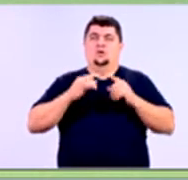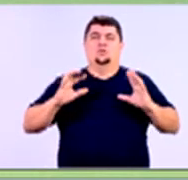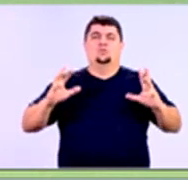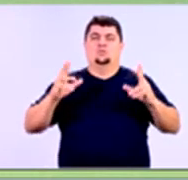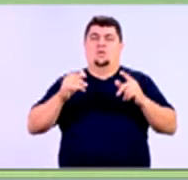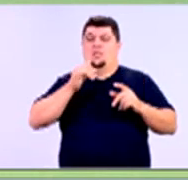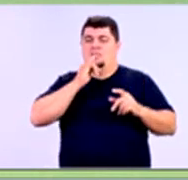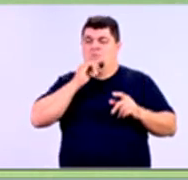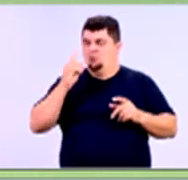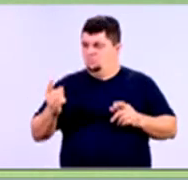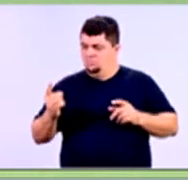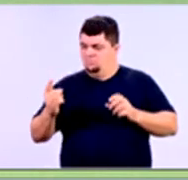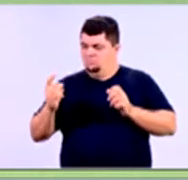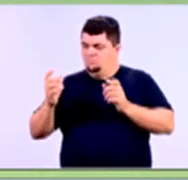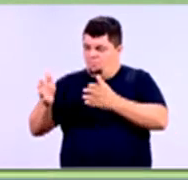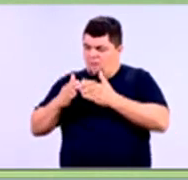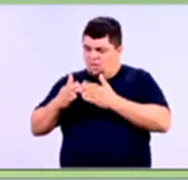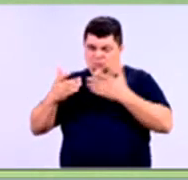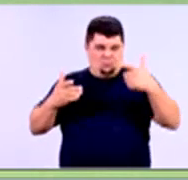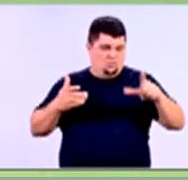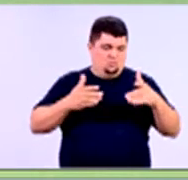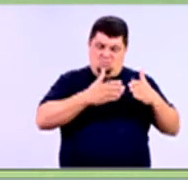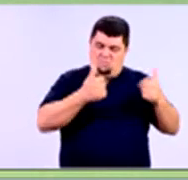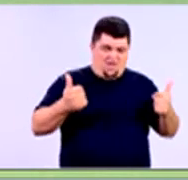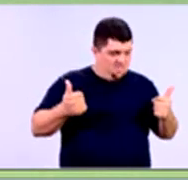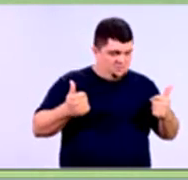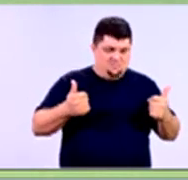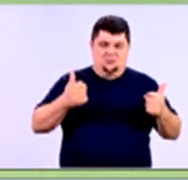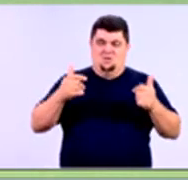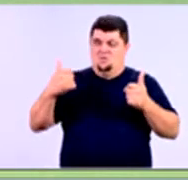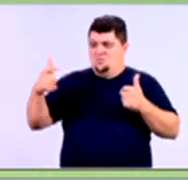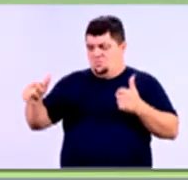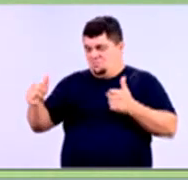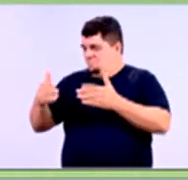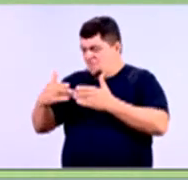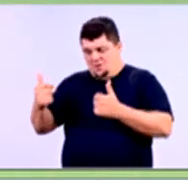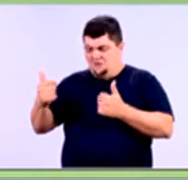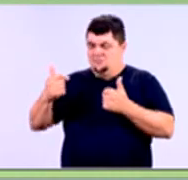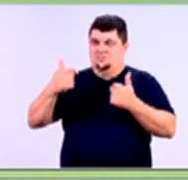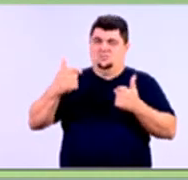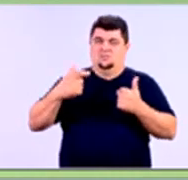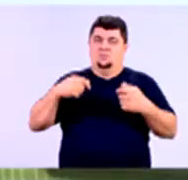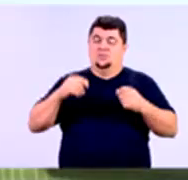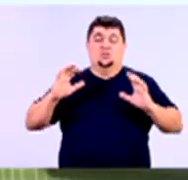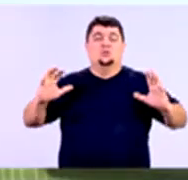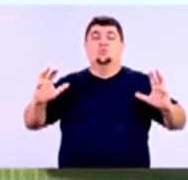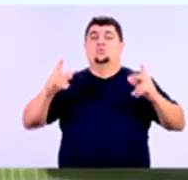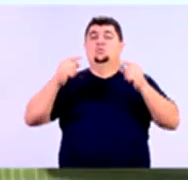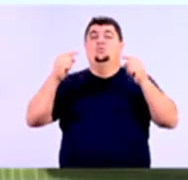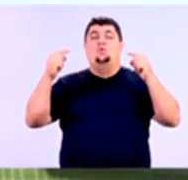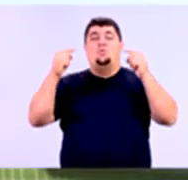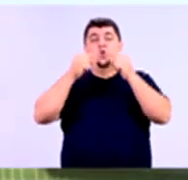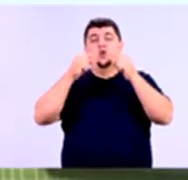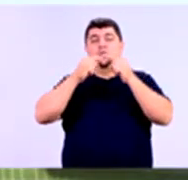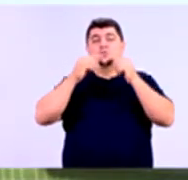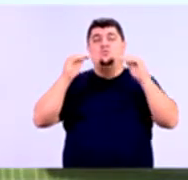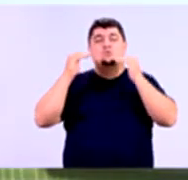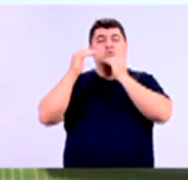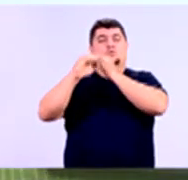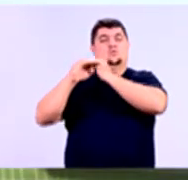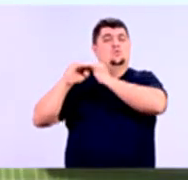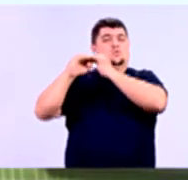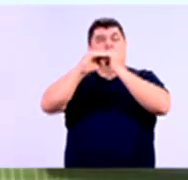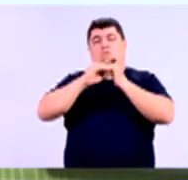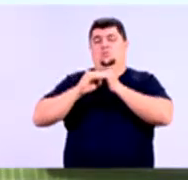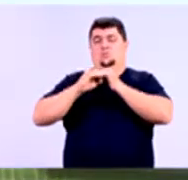pessoa e não pedir para outra. Aquilo que eu falei, né? As pessoas ali da linha eu confio, elas têm credibilidade comigo, a minha loja sempre vendeu para pessoal da linha sem problemas,